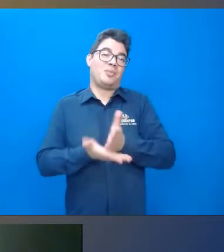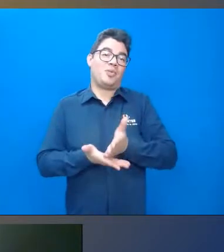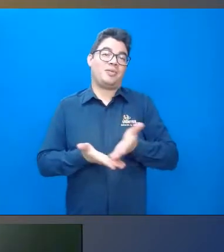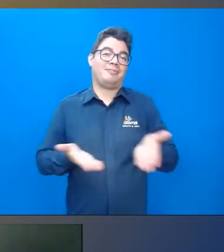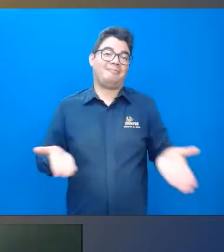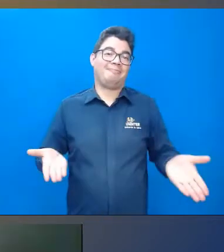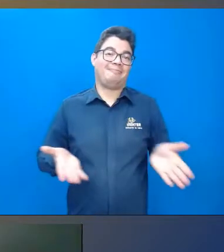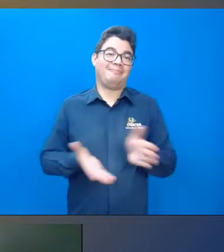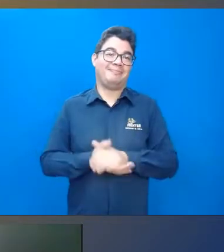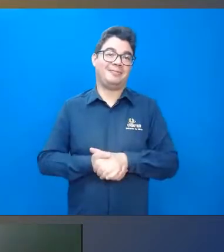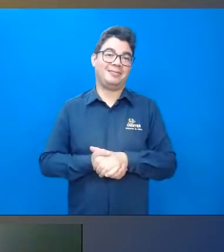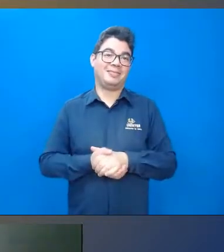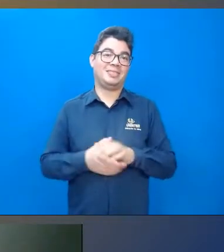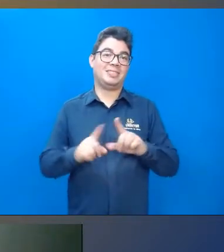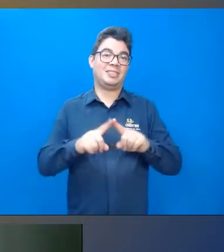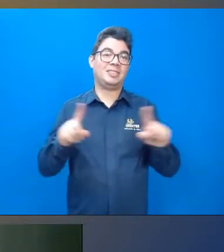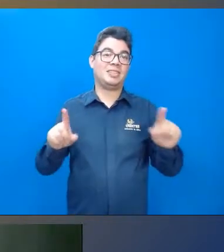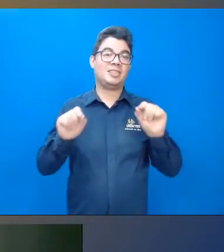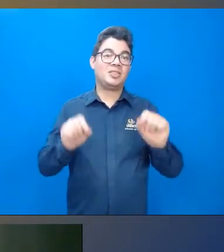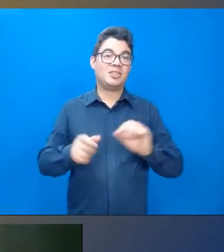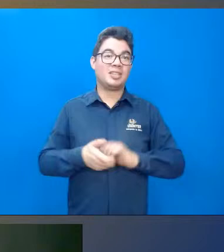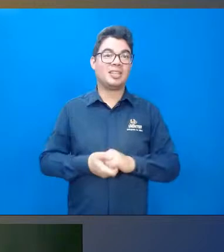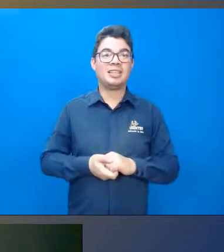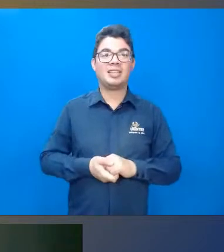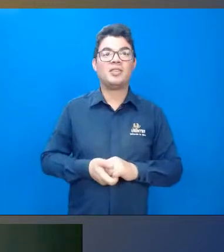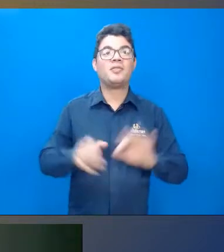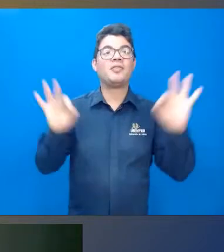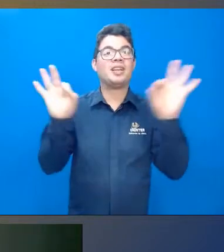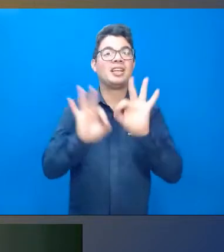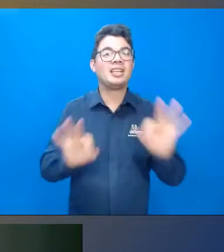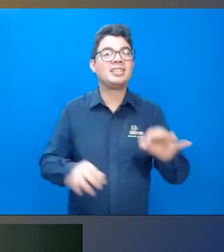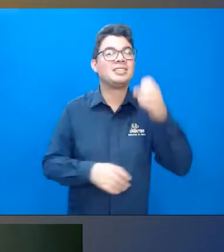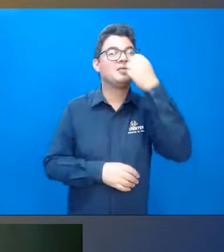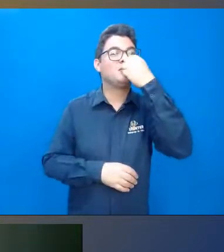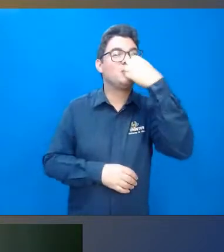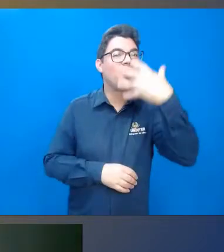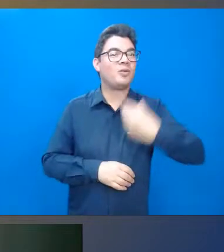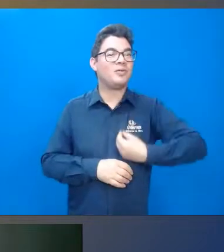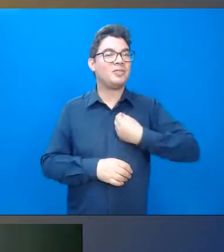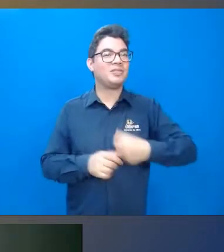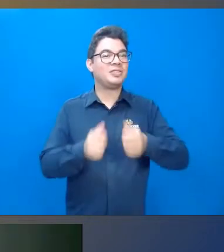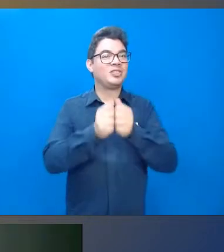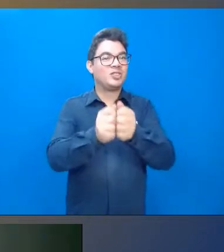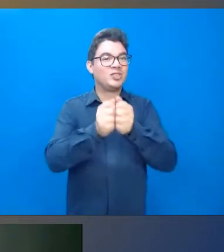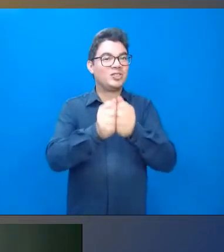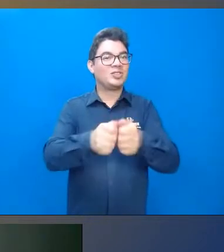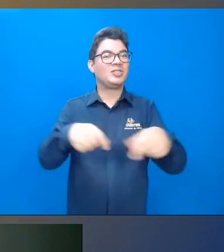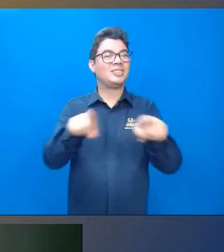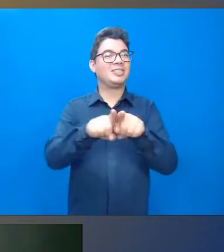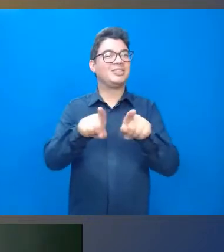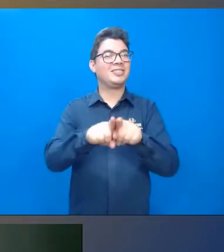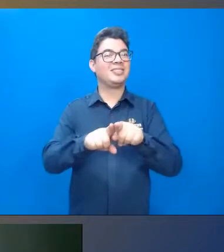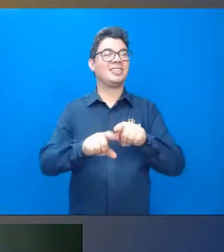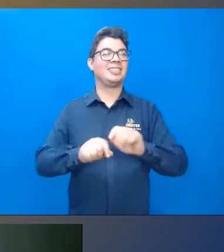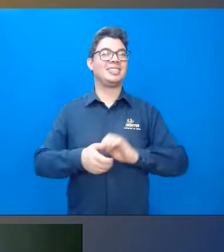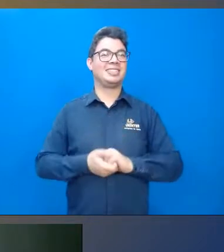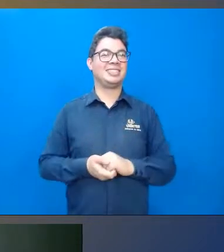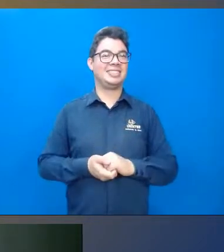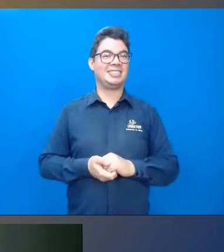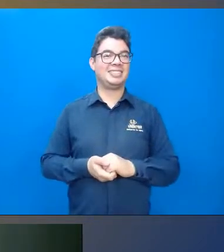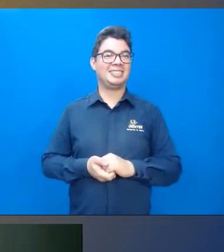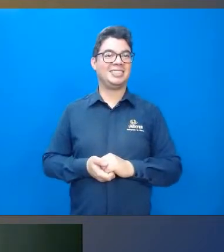Ah, eu estou muito feliz de participar com vocês, tá? Aham, isso.